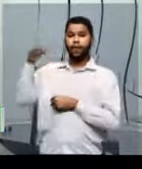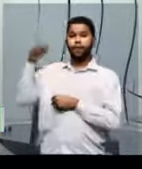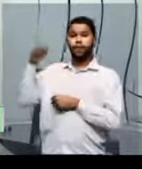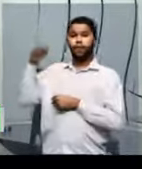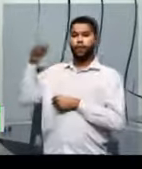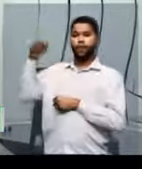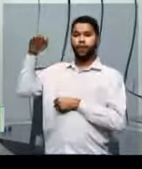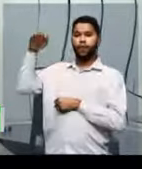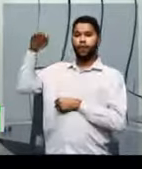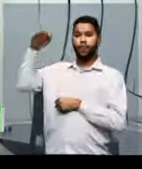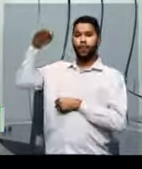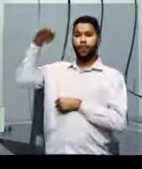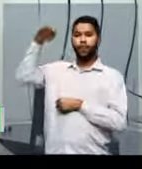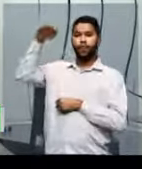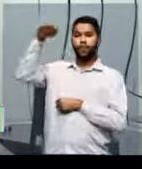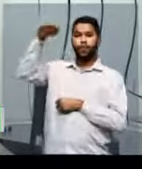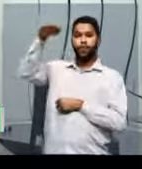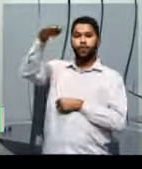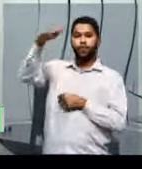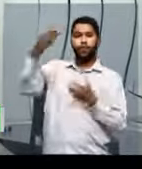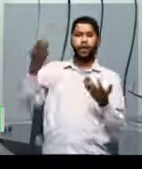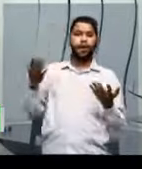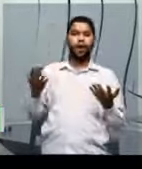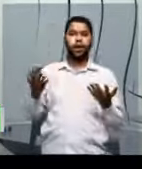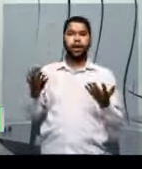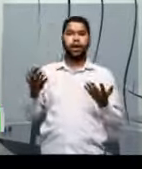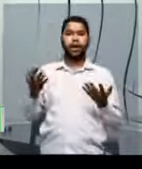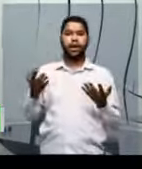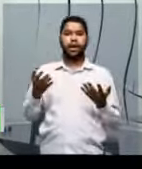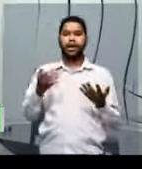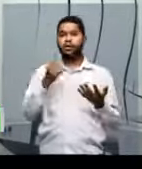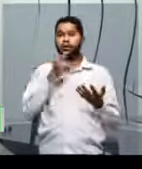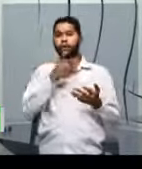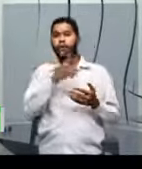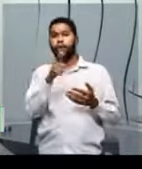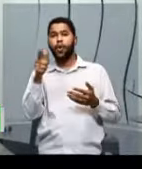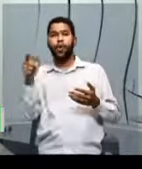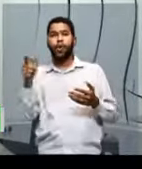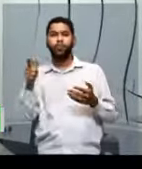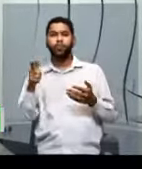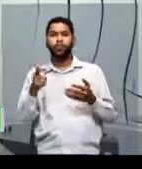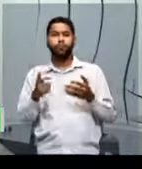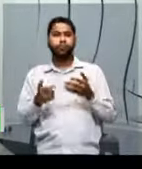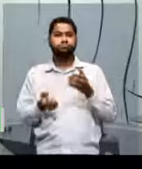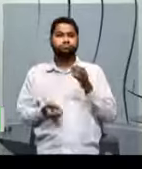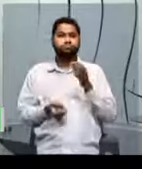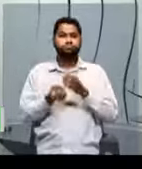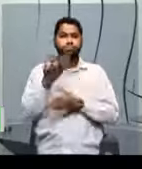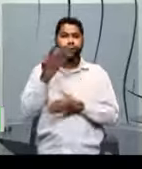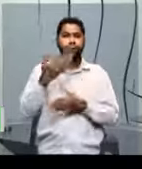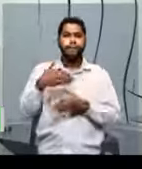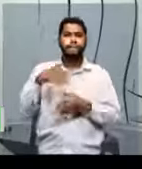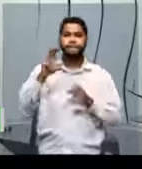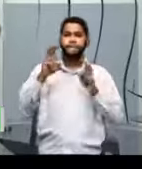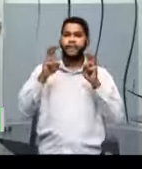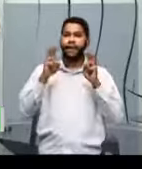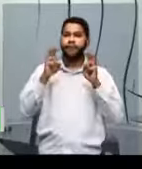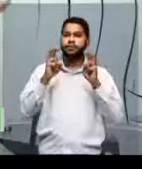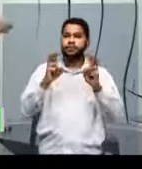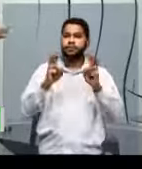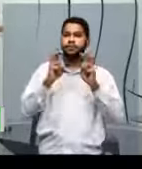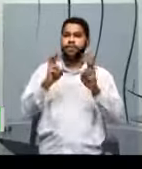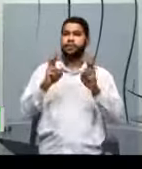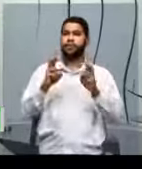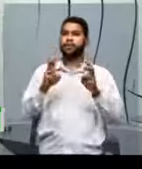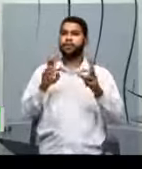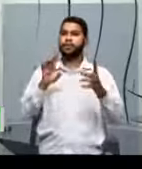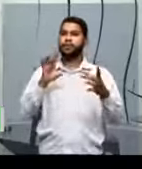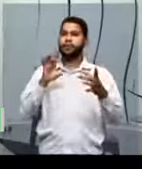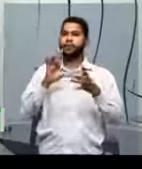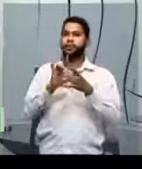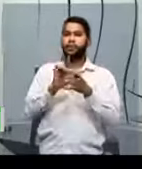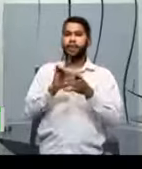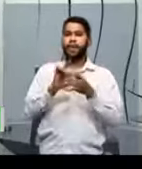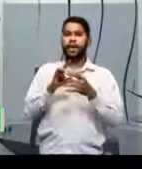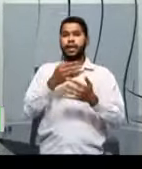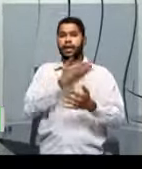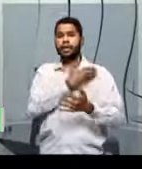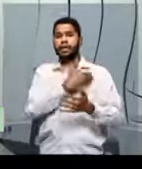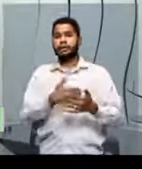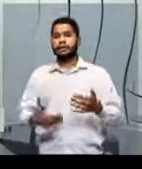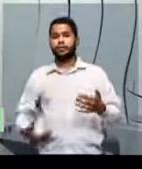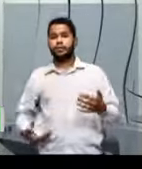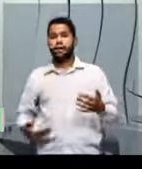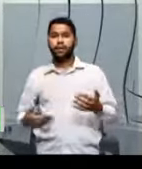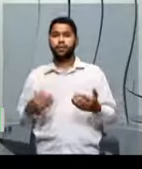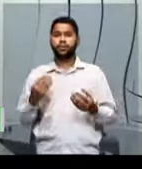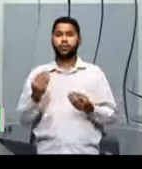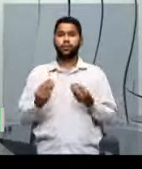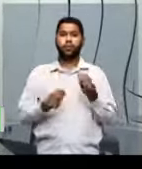essas coisas estão acontecendo? A gente precisa construir mais metrô? Fazer interligação entre os estados e cidades